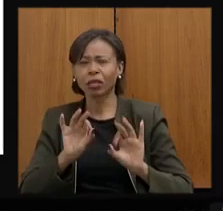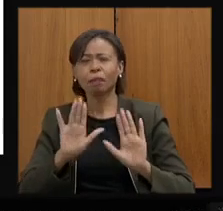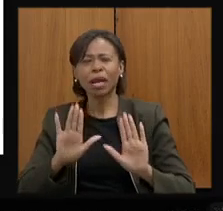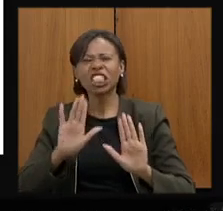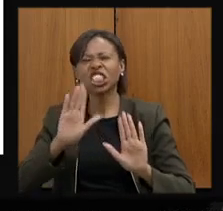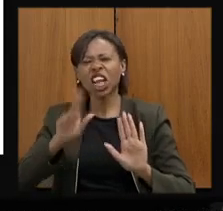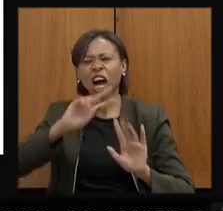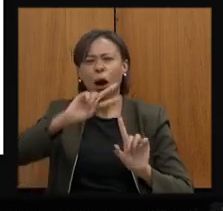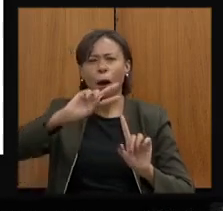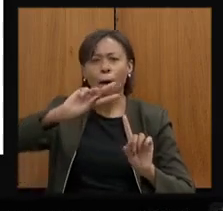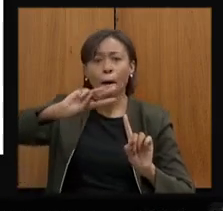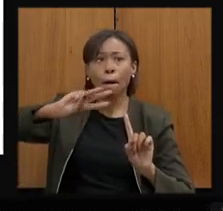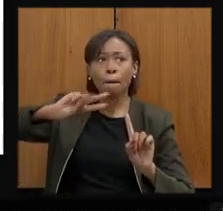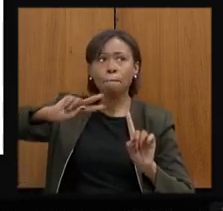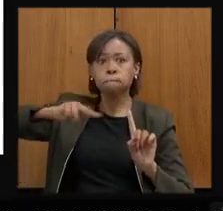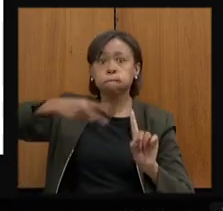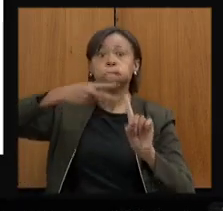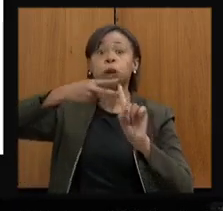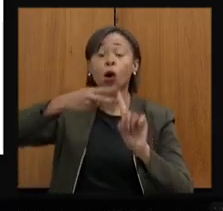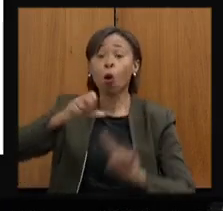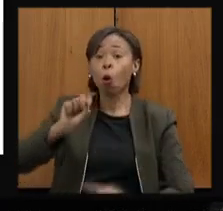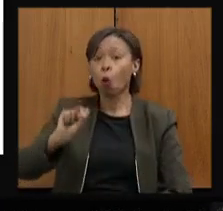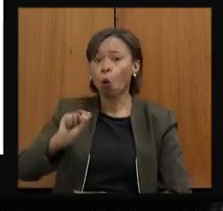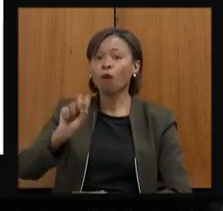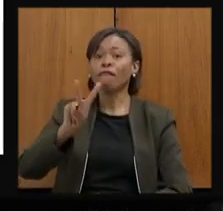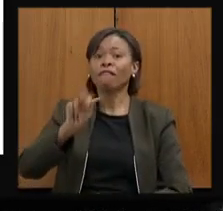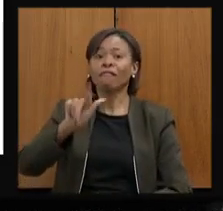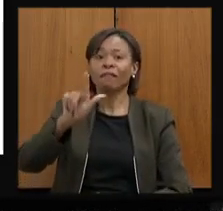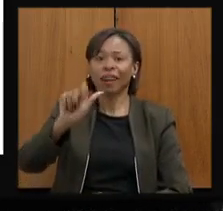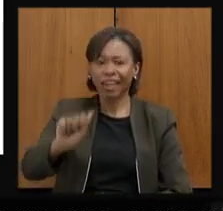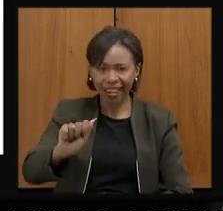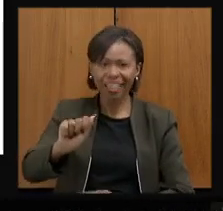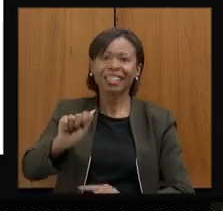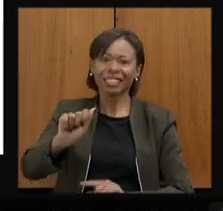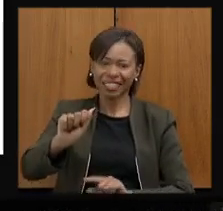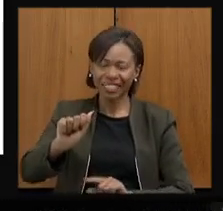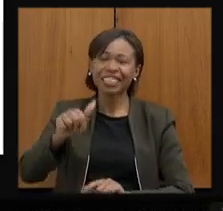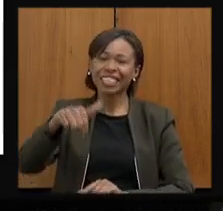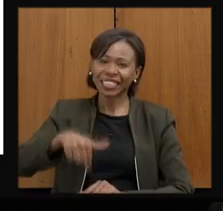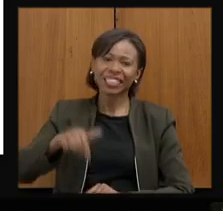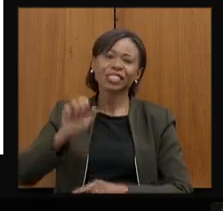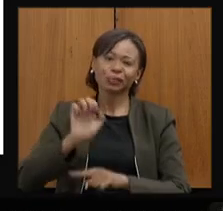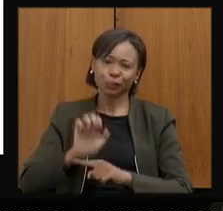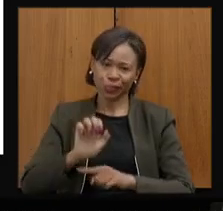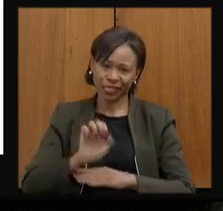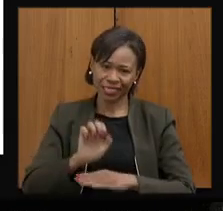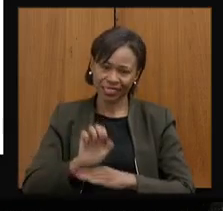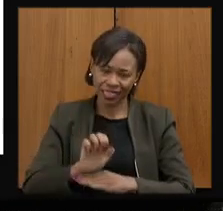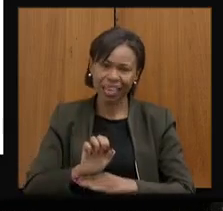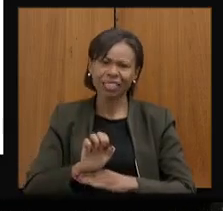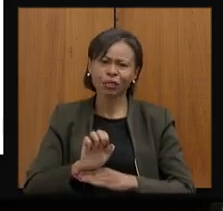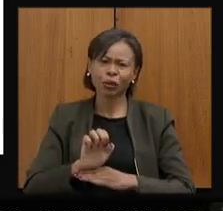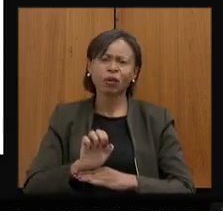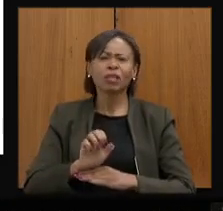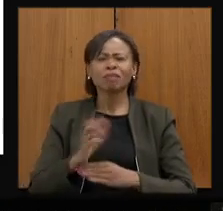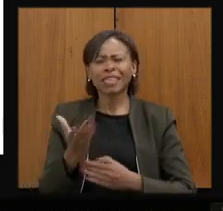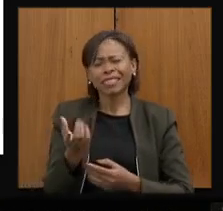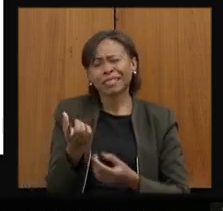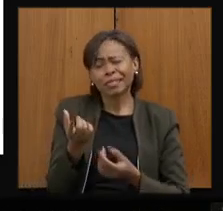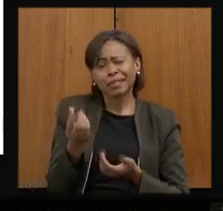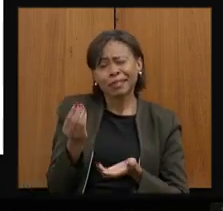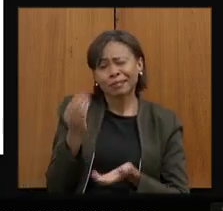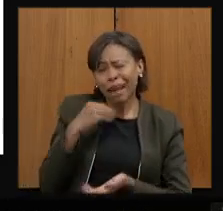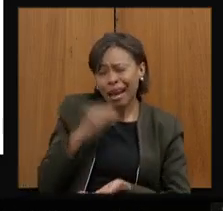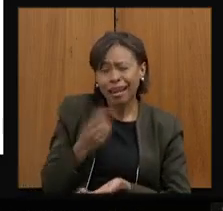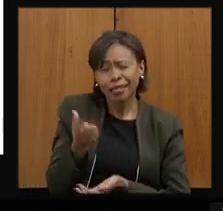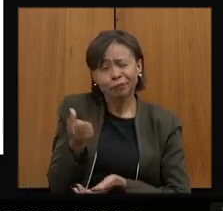salvo engano, o número de vagas ofertadas. Destaco, num estado muito frágil financeiramente, em que